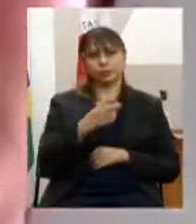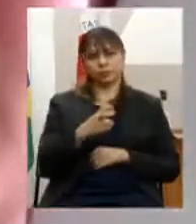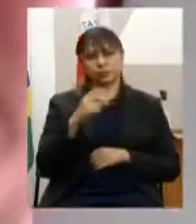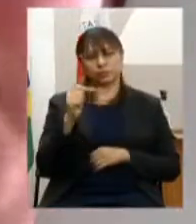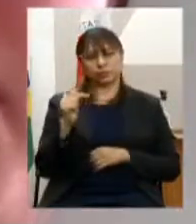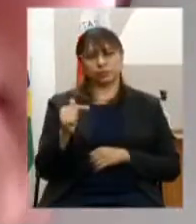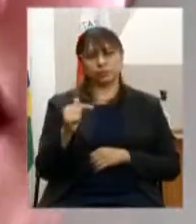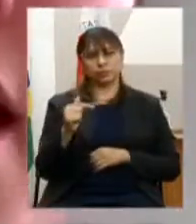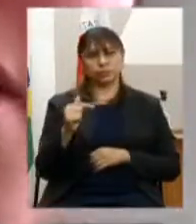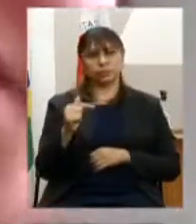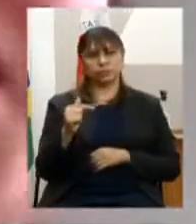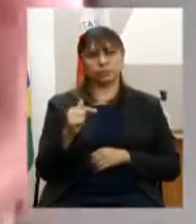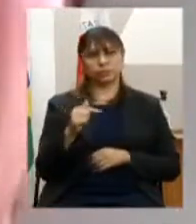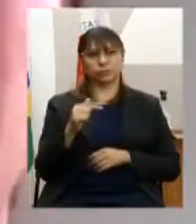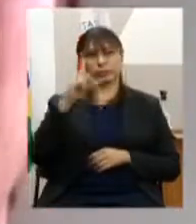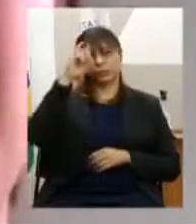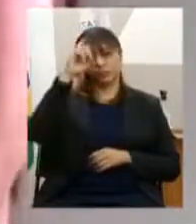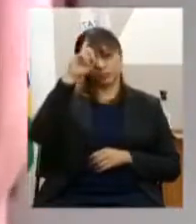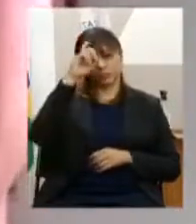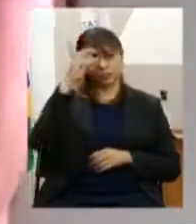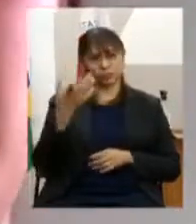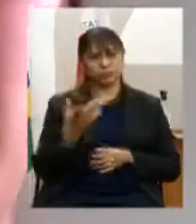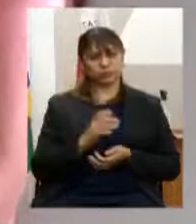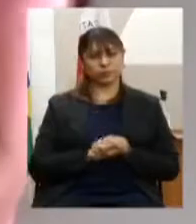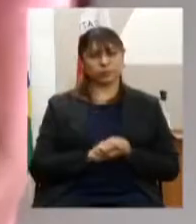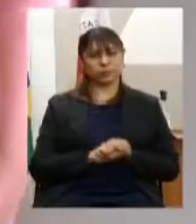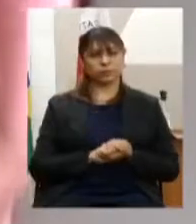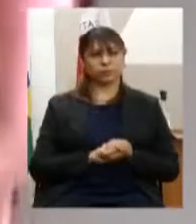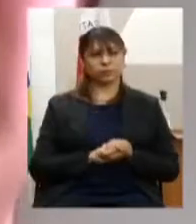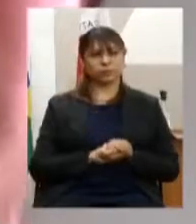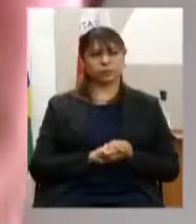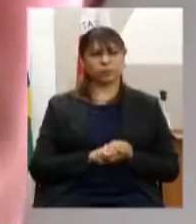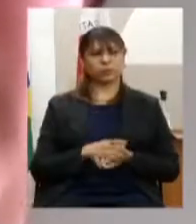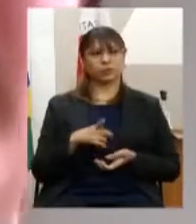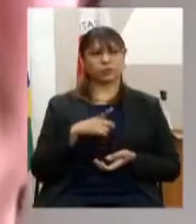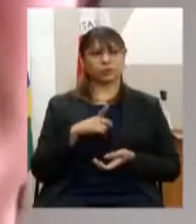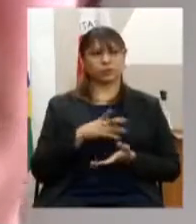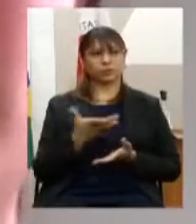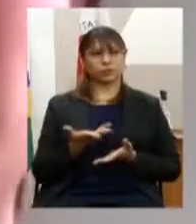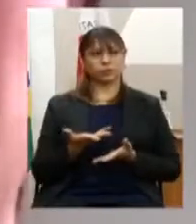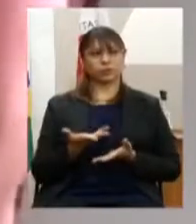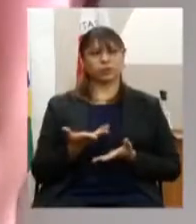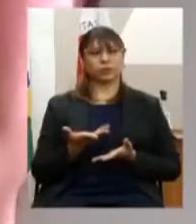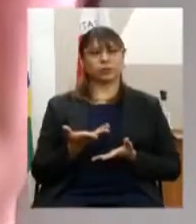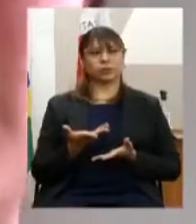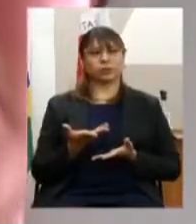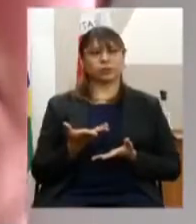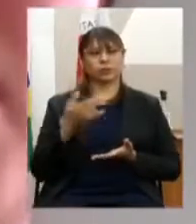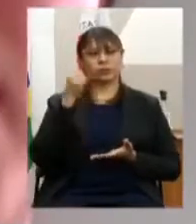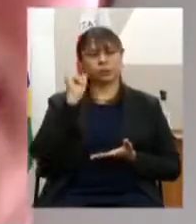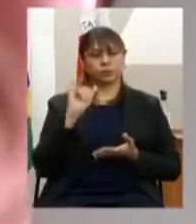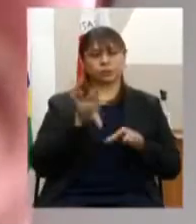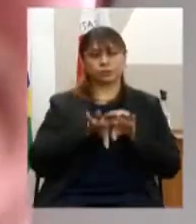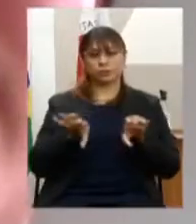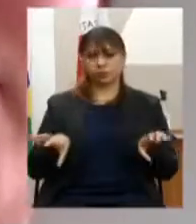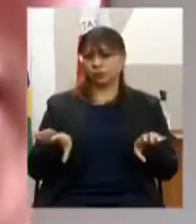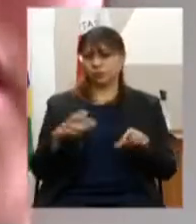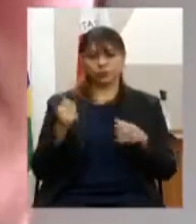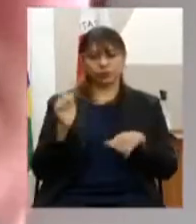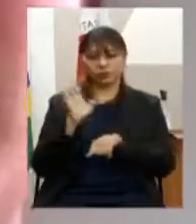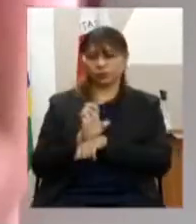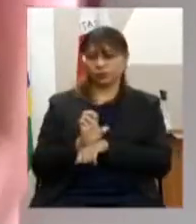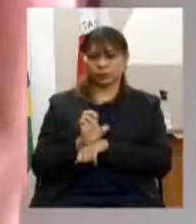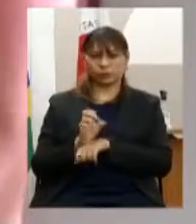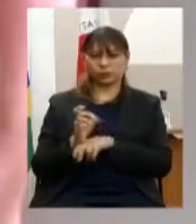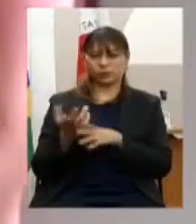hospitalar aí apenas ressaltando que a desestatização do SUS ela vai na